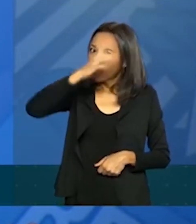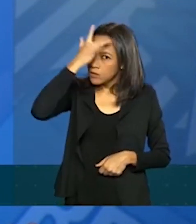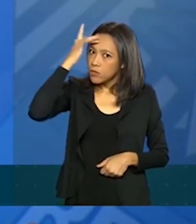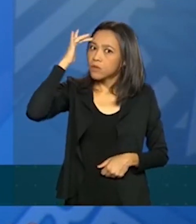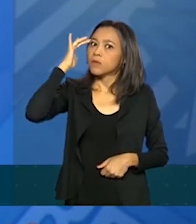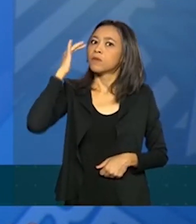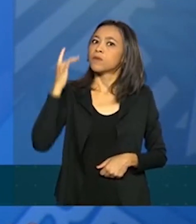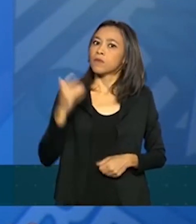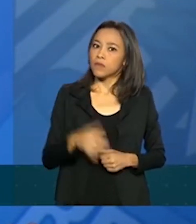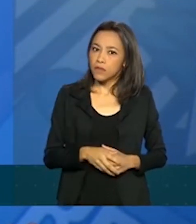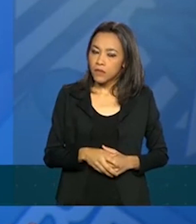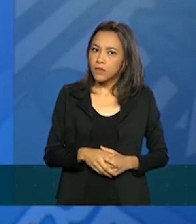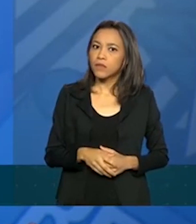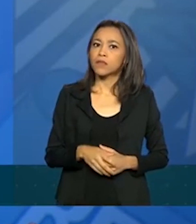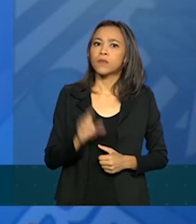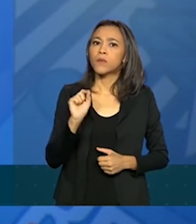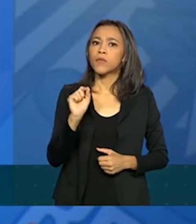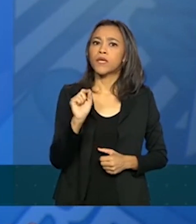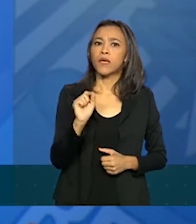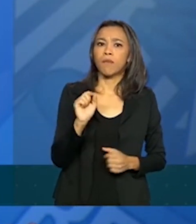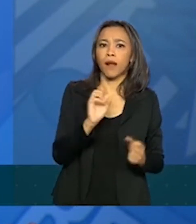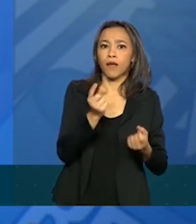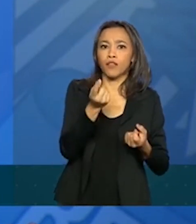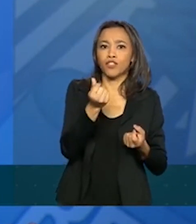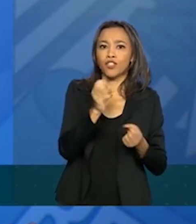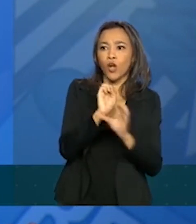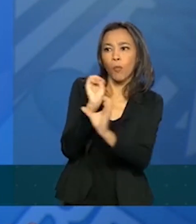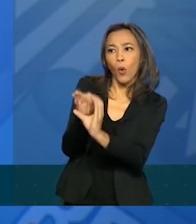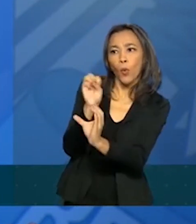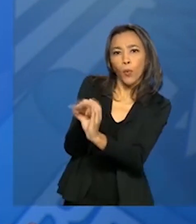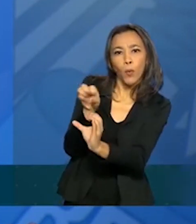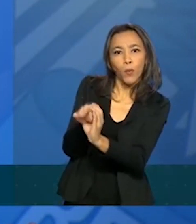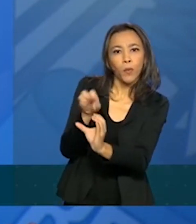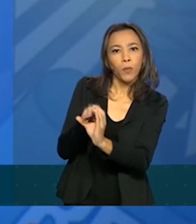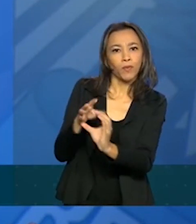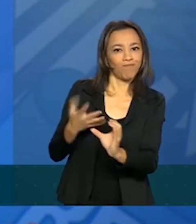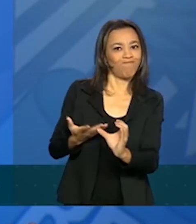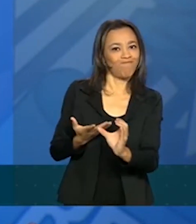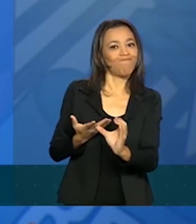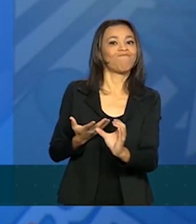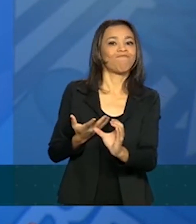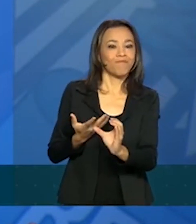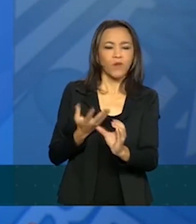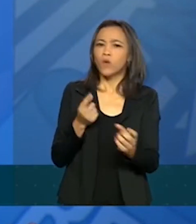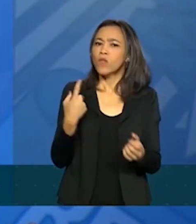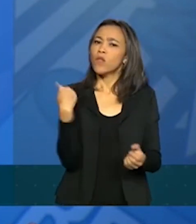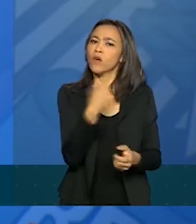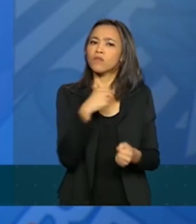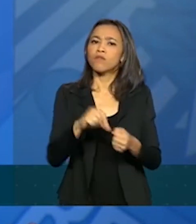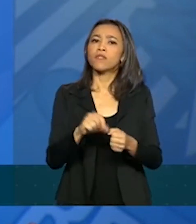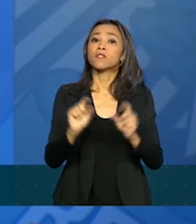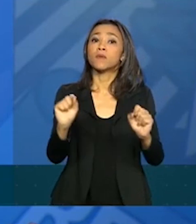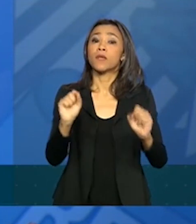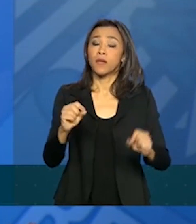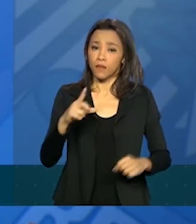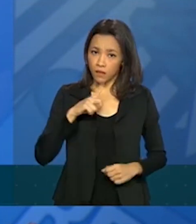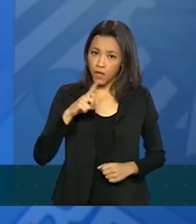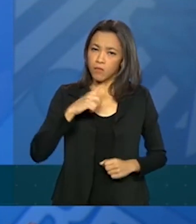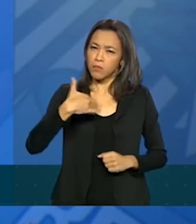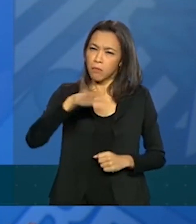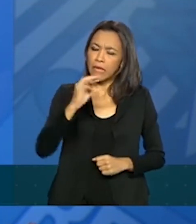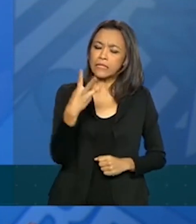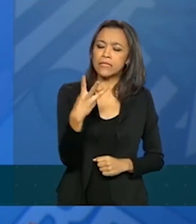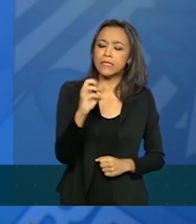em contas digitais. O que a gente está fazendo nesse momento? Nós temos mais de 30